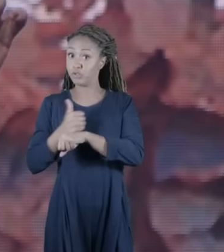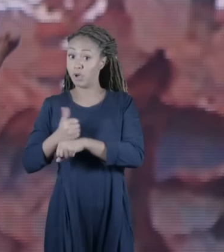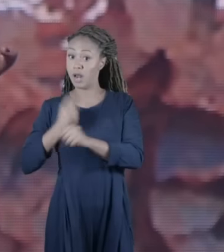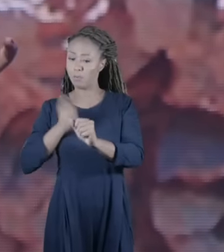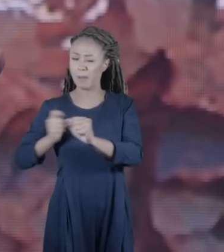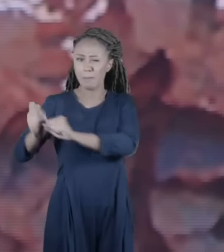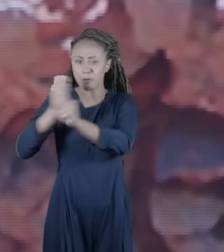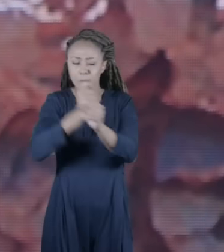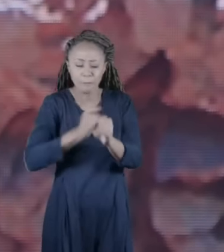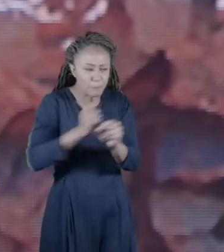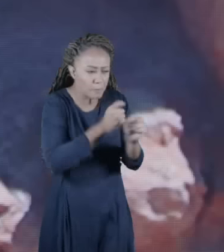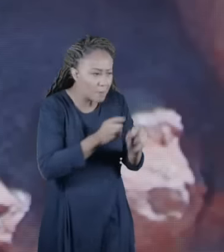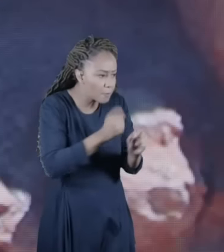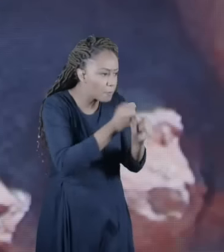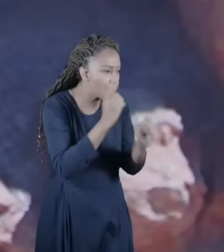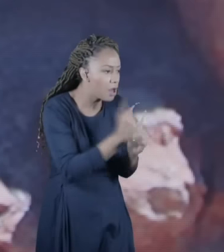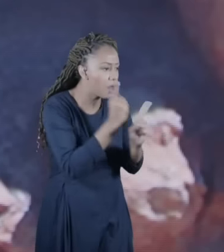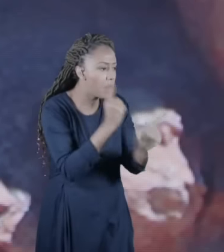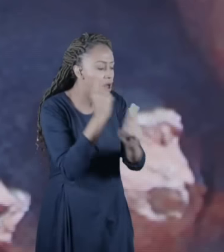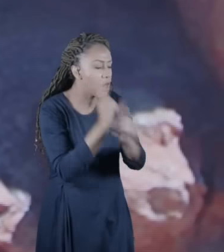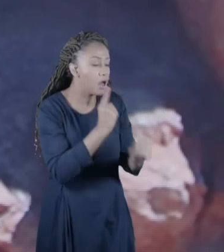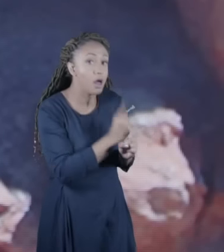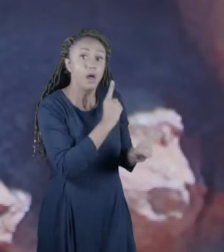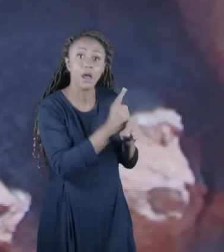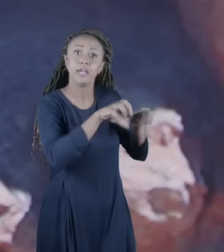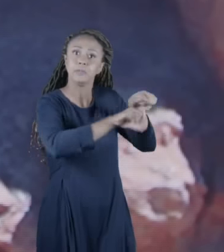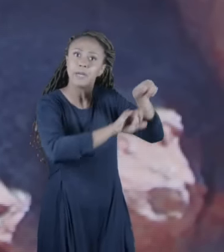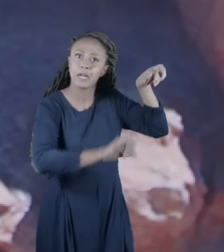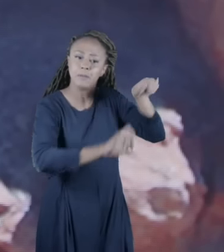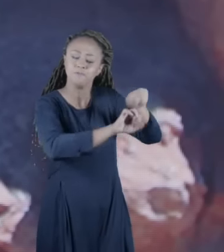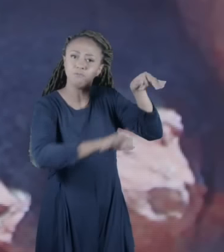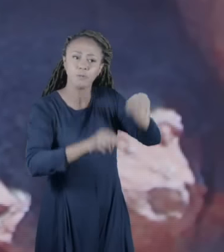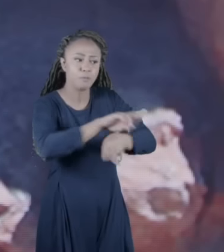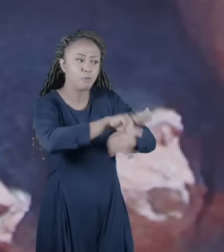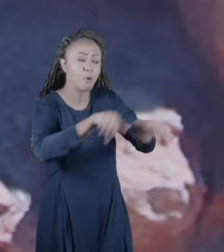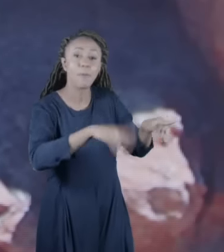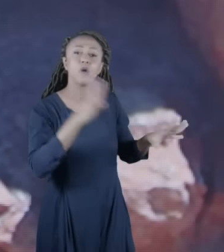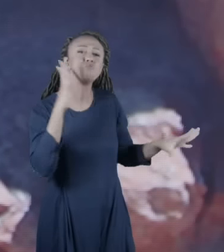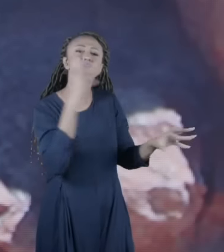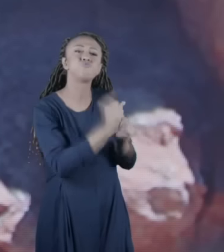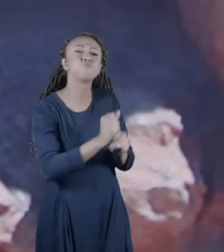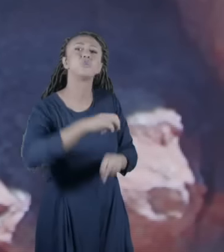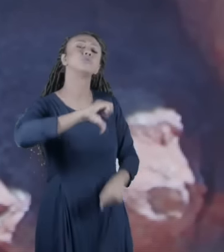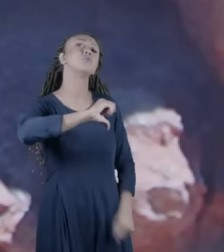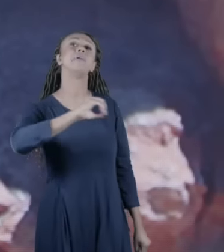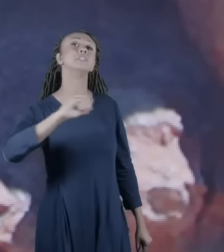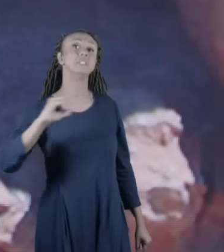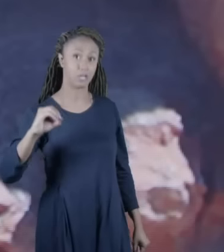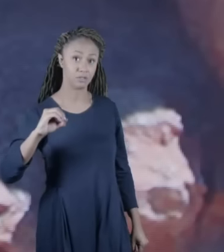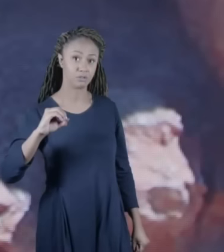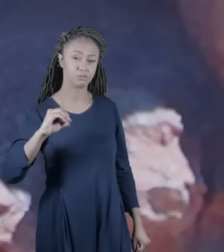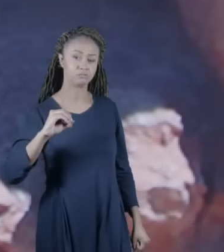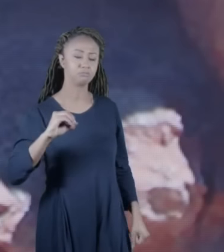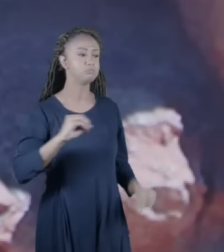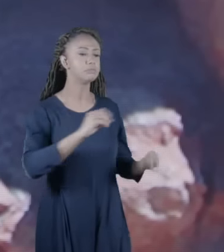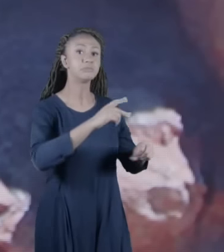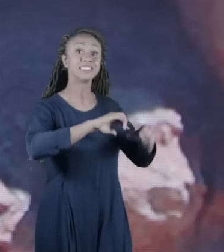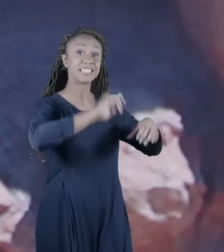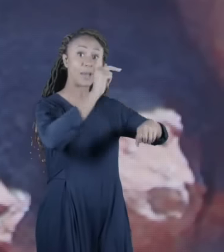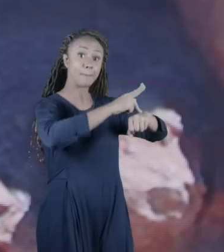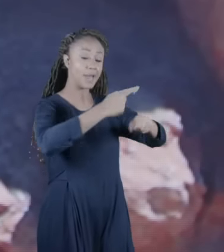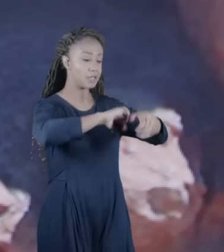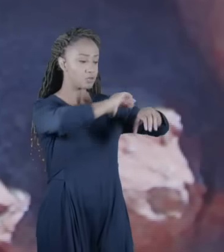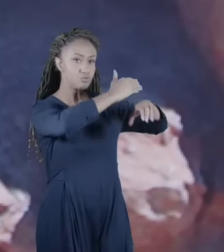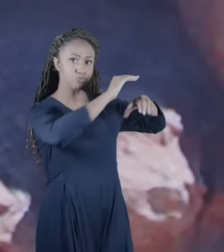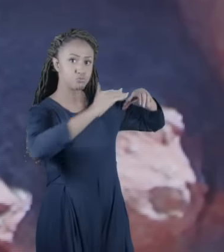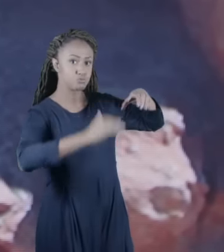pergaminhos totalizando mais de novecentos pergaminhos no meio do deserto e aí eles buscam onde estão essas cavernas e eles encontram